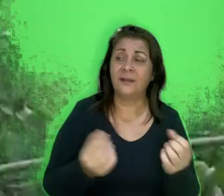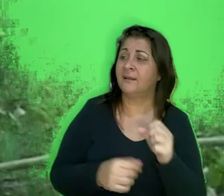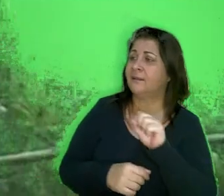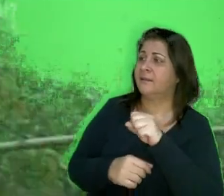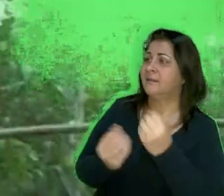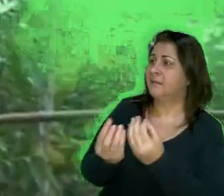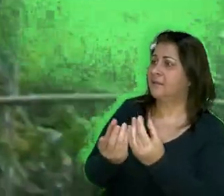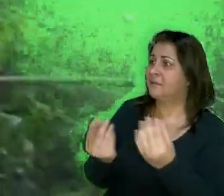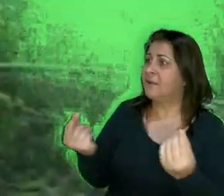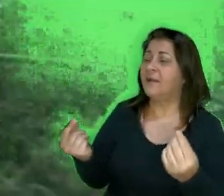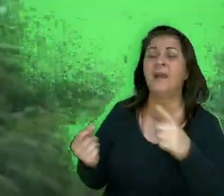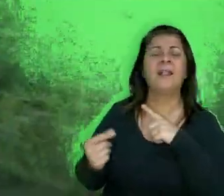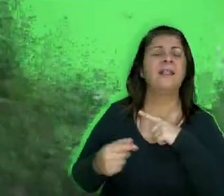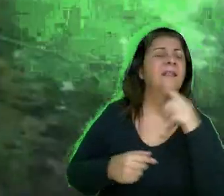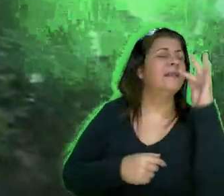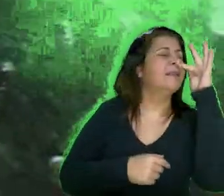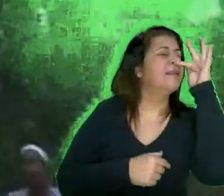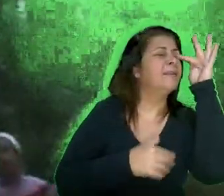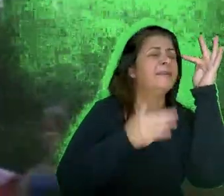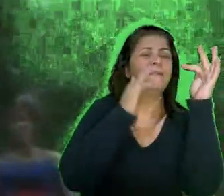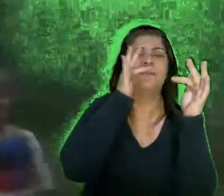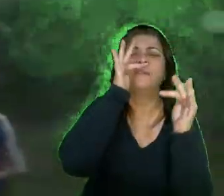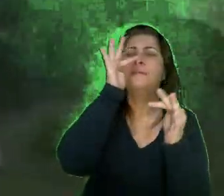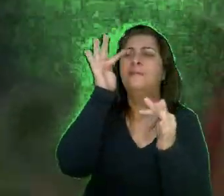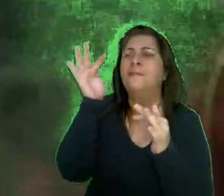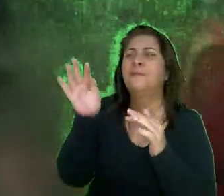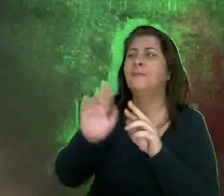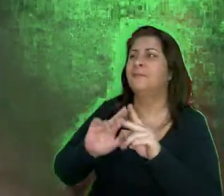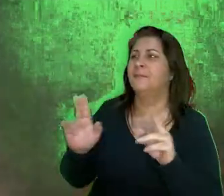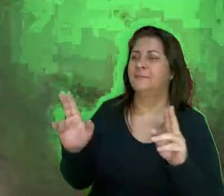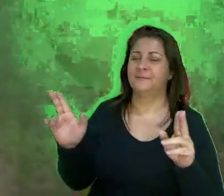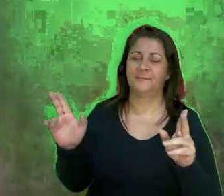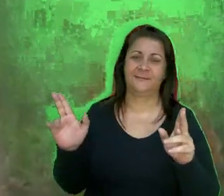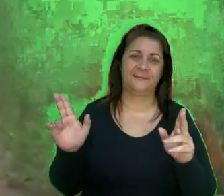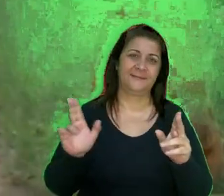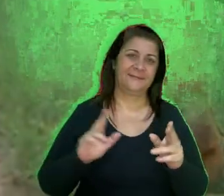Mato! Aí tem bromélia, tem orquídea.